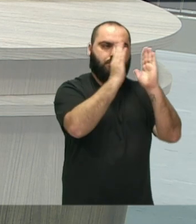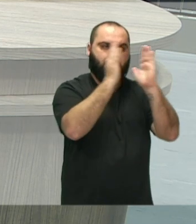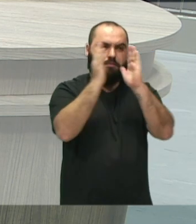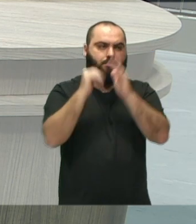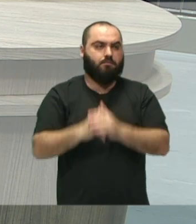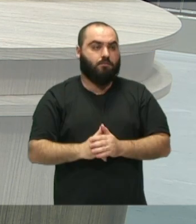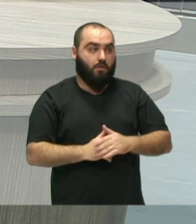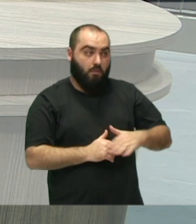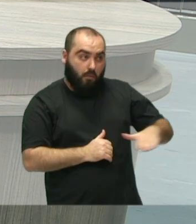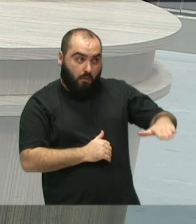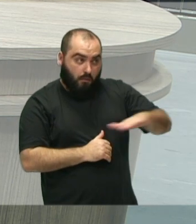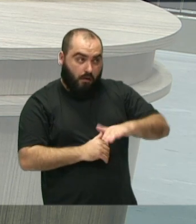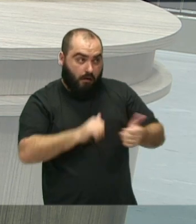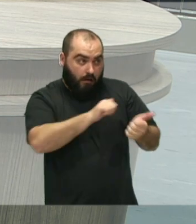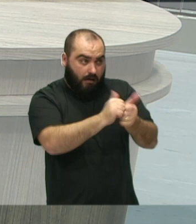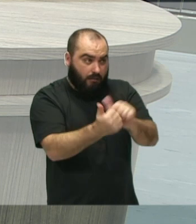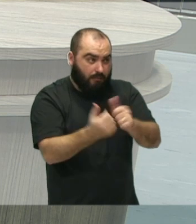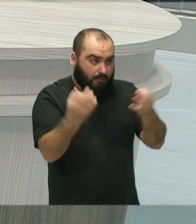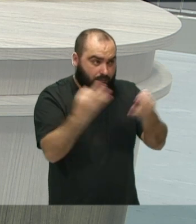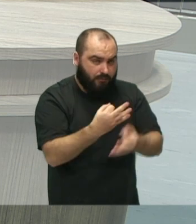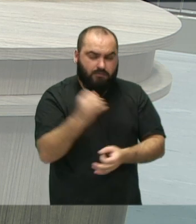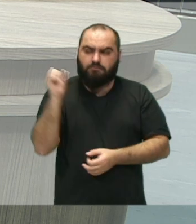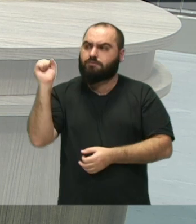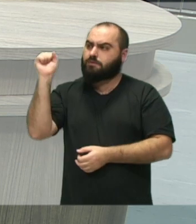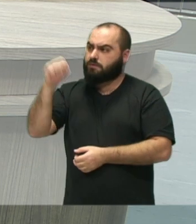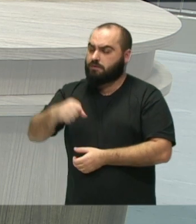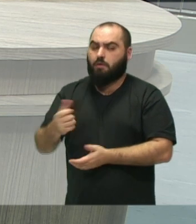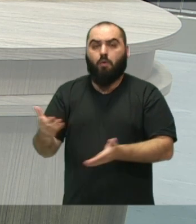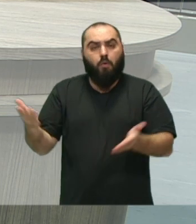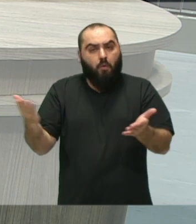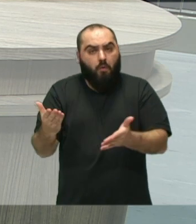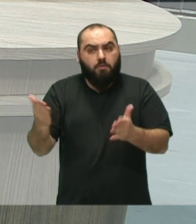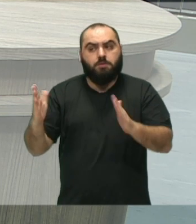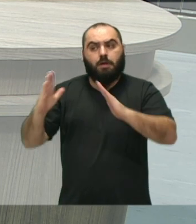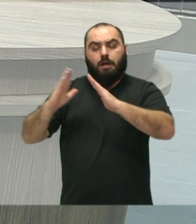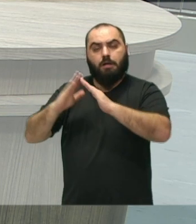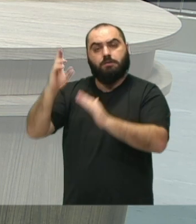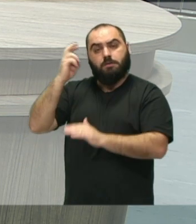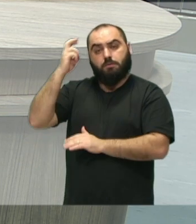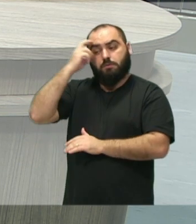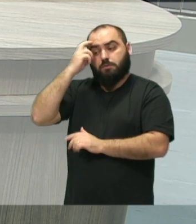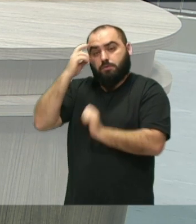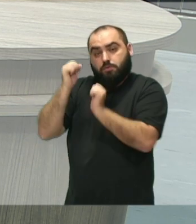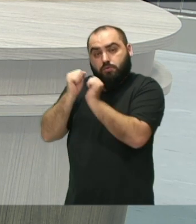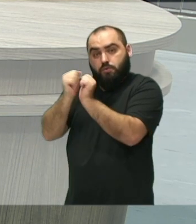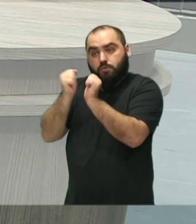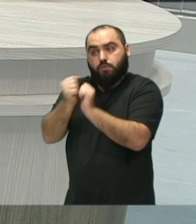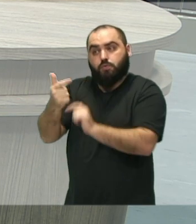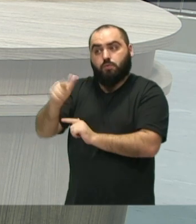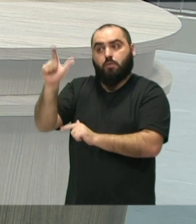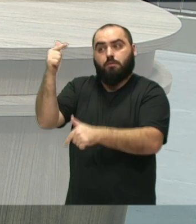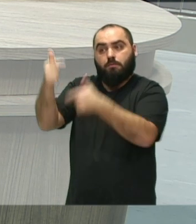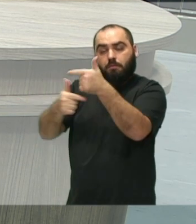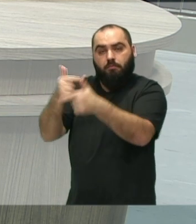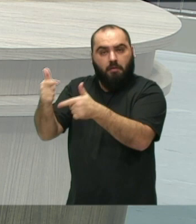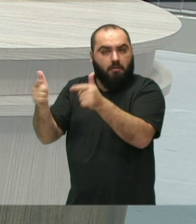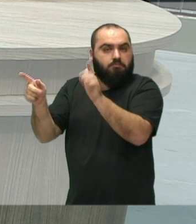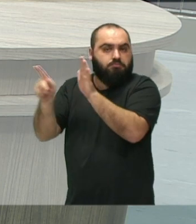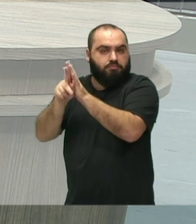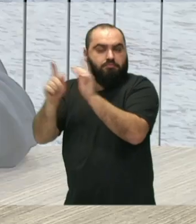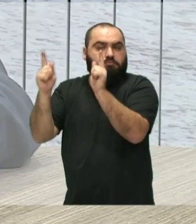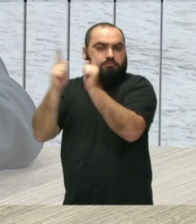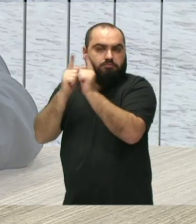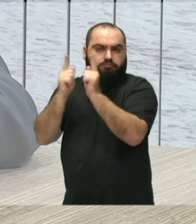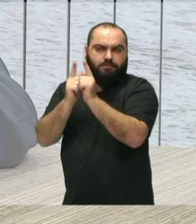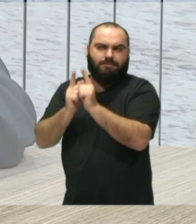espaço apropriado. Um espaço apropriado. A gente hoje está na Casa da Cultura, dividindo o espaço com outras atividades, né, e também que